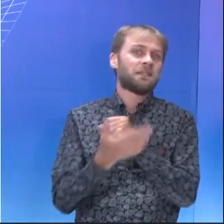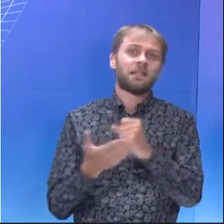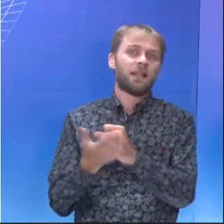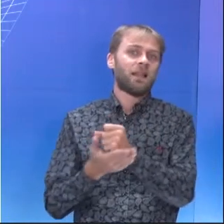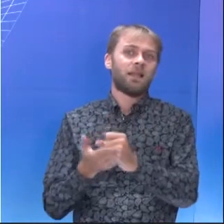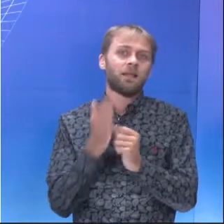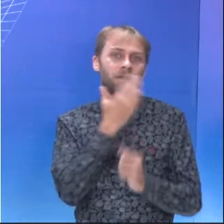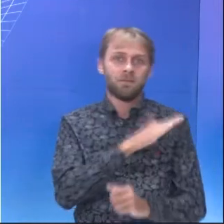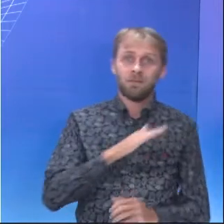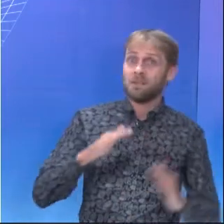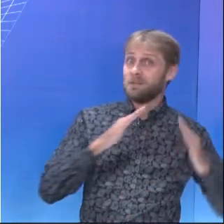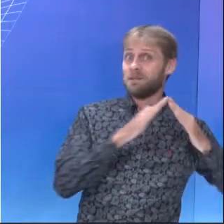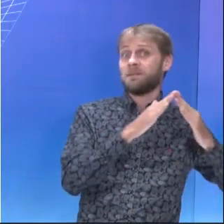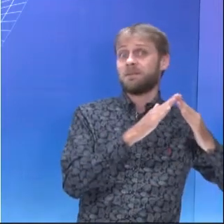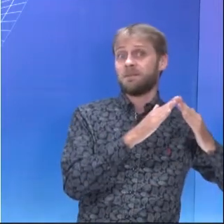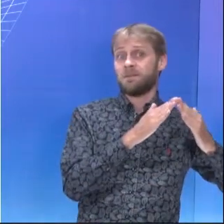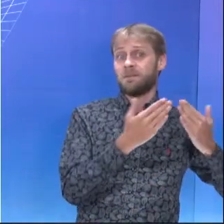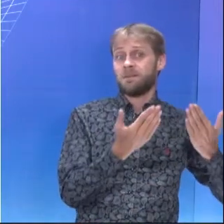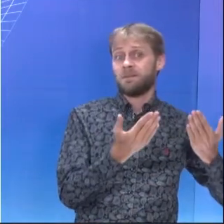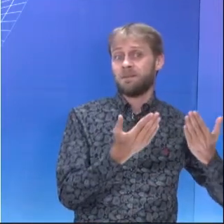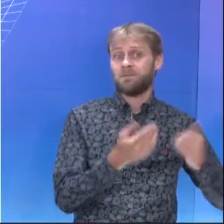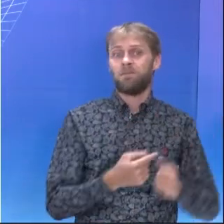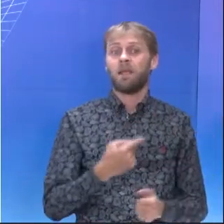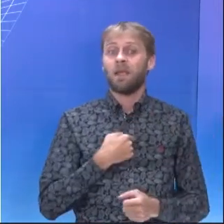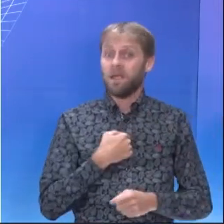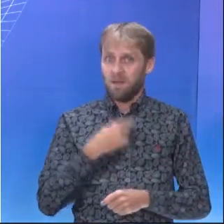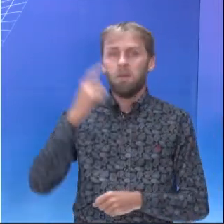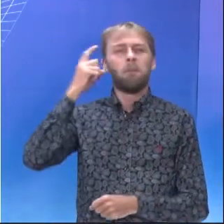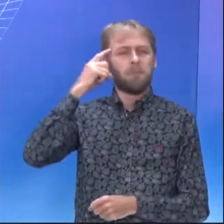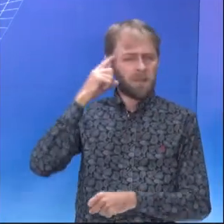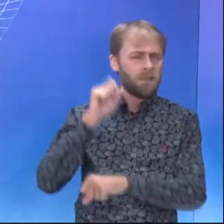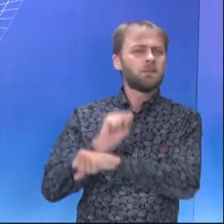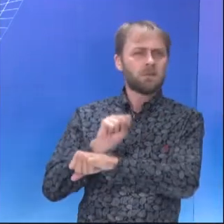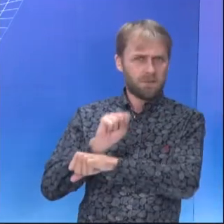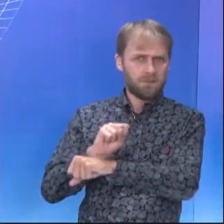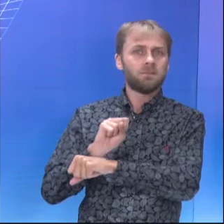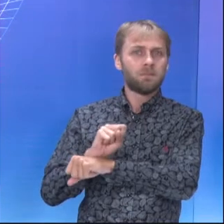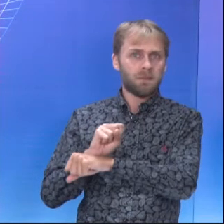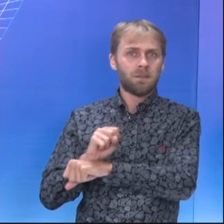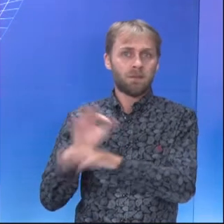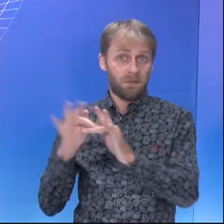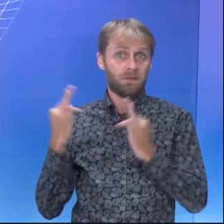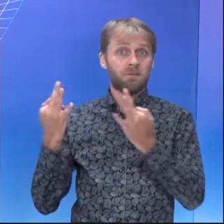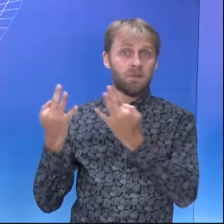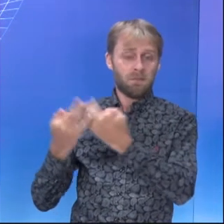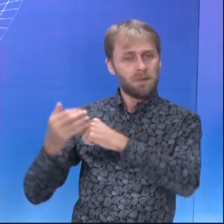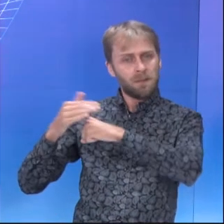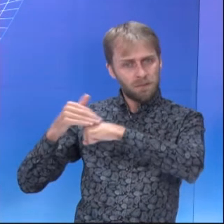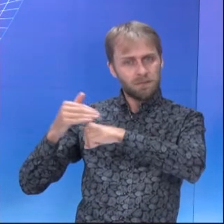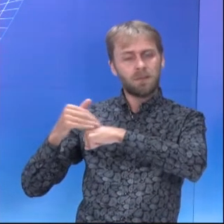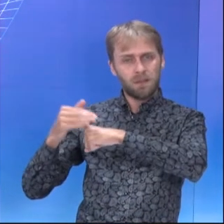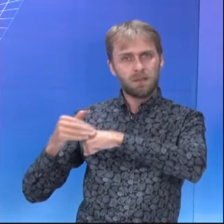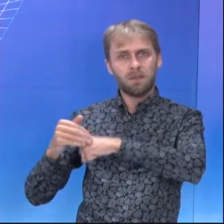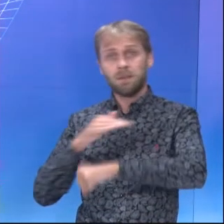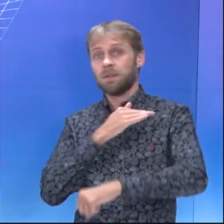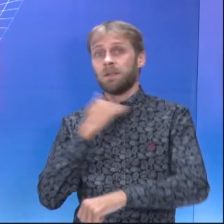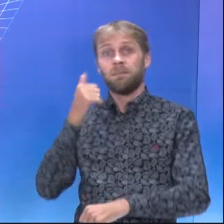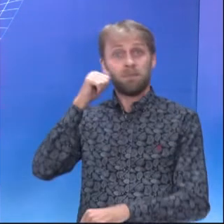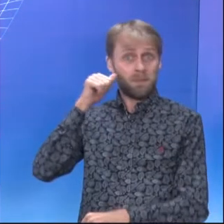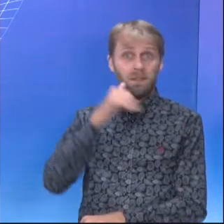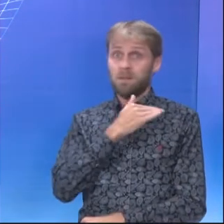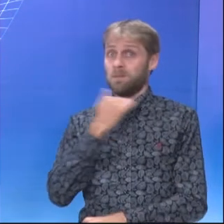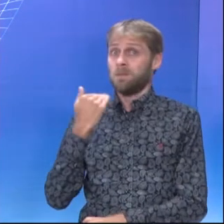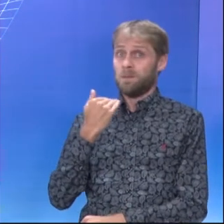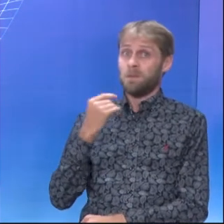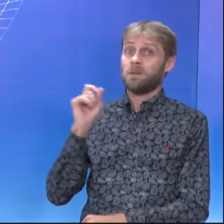segurança com crianças na casa. I wish the family of the victim comfort during this difficult time. Ela